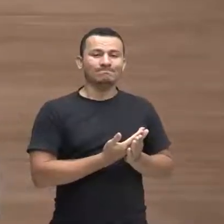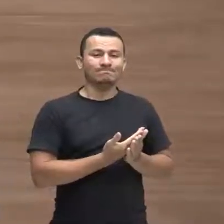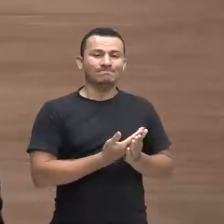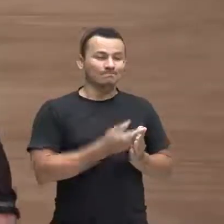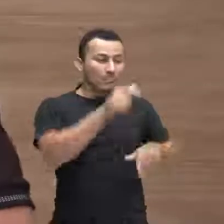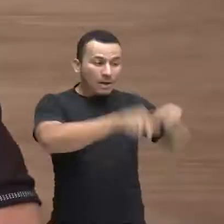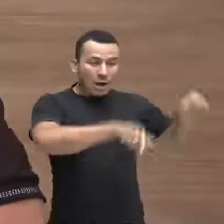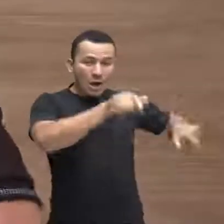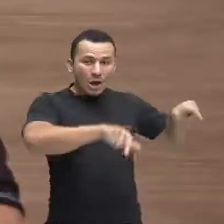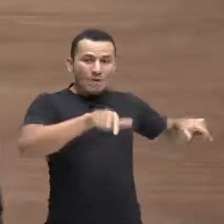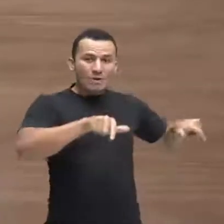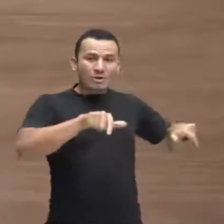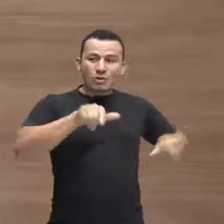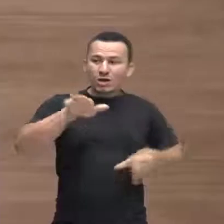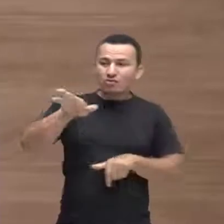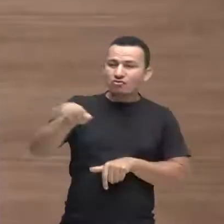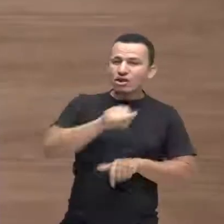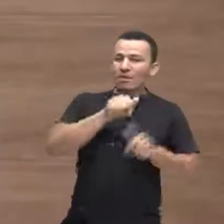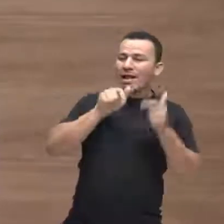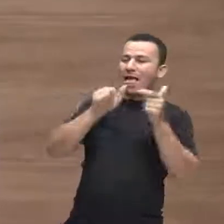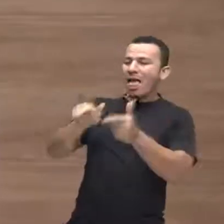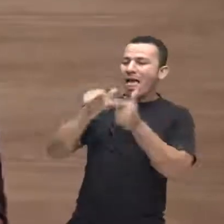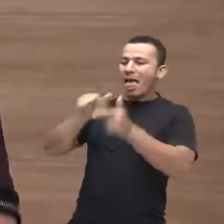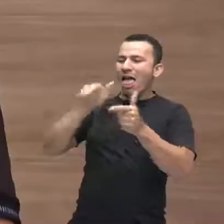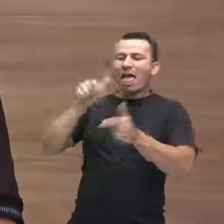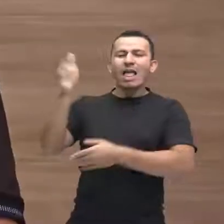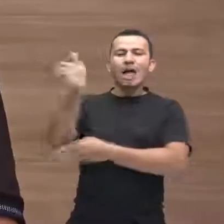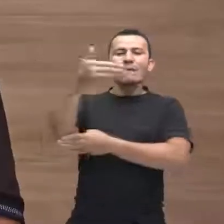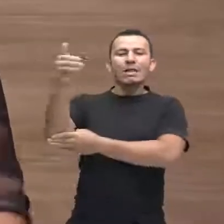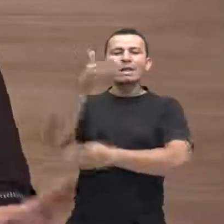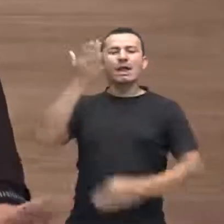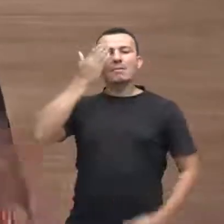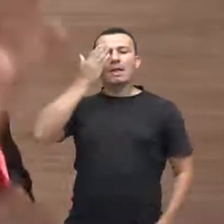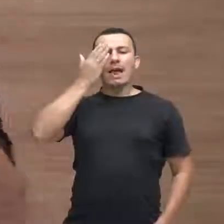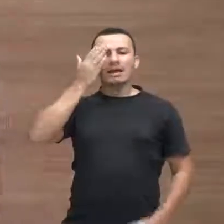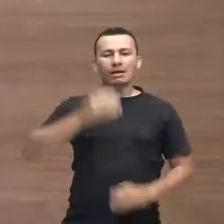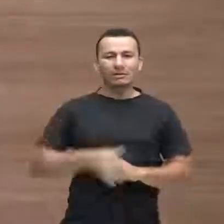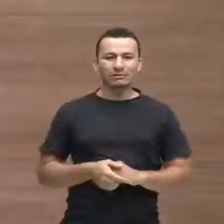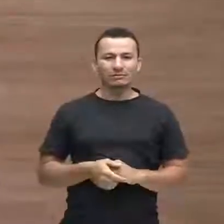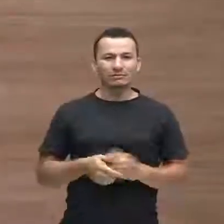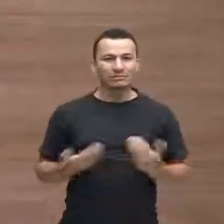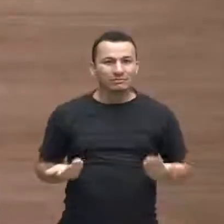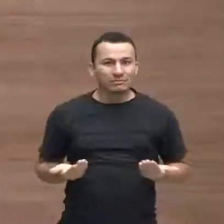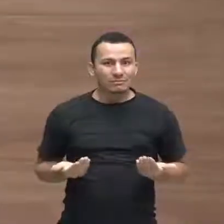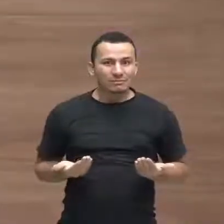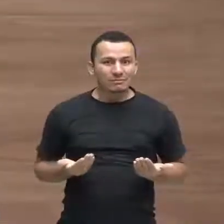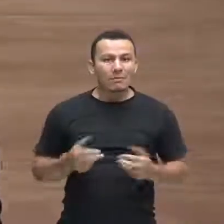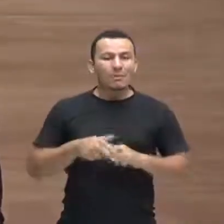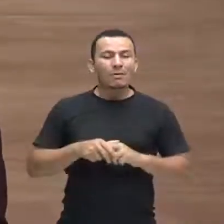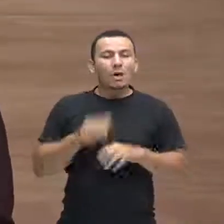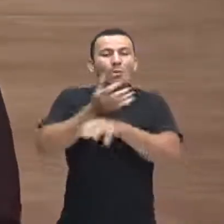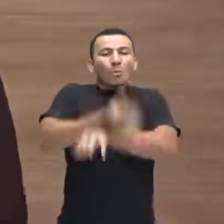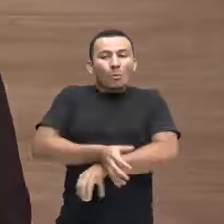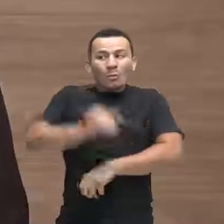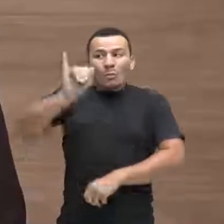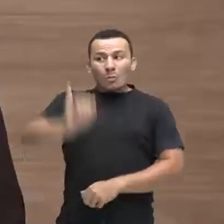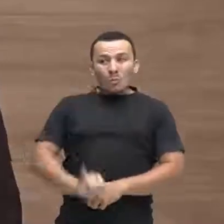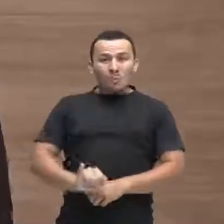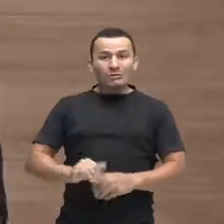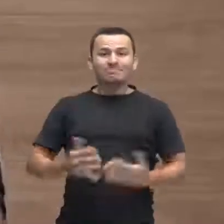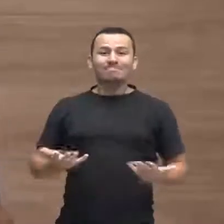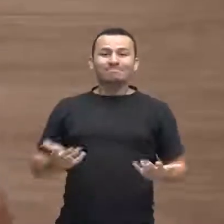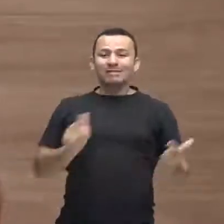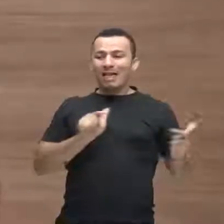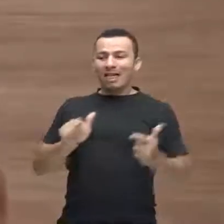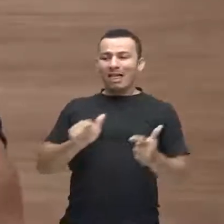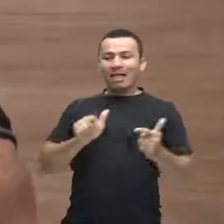de bandeira de pirata. Ou seja, longe, o pobrezinho era só pano e osso, não é? Pois bem,